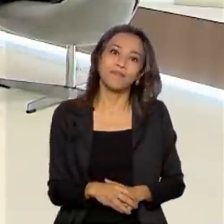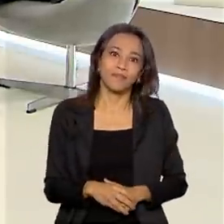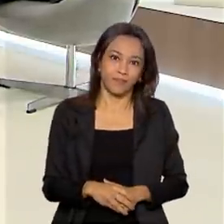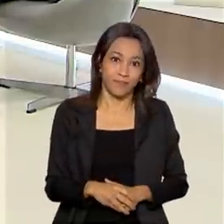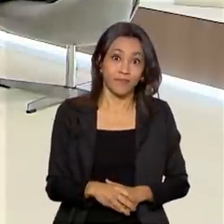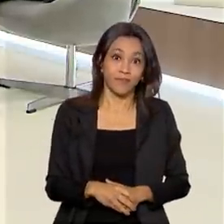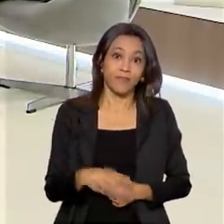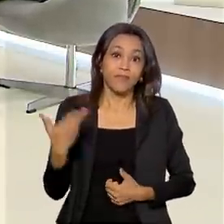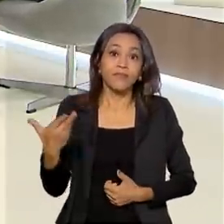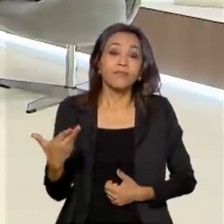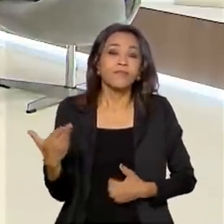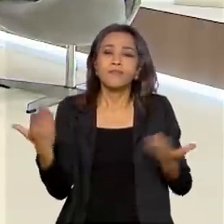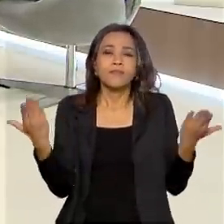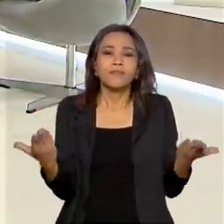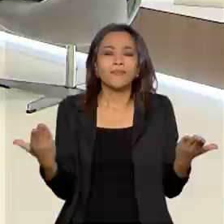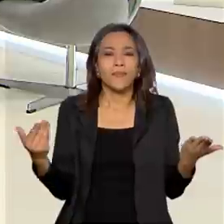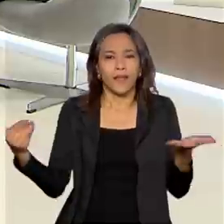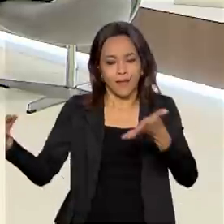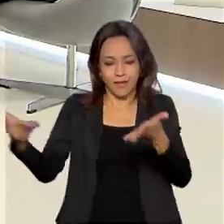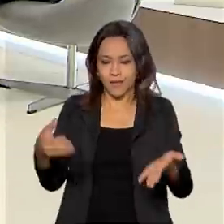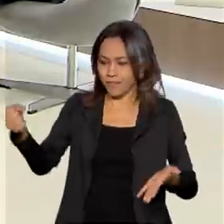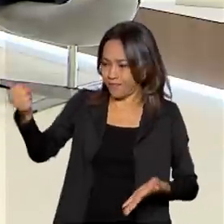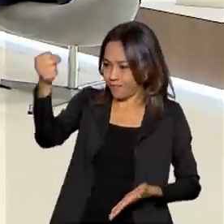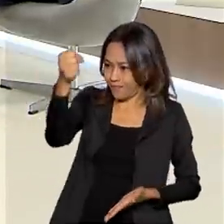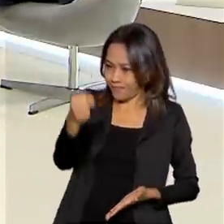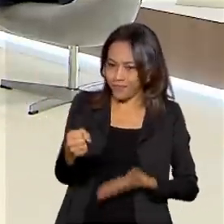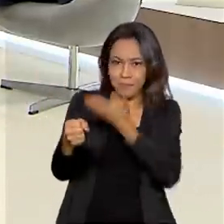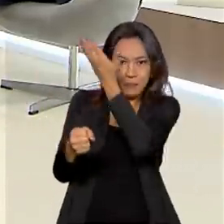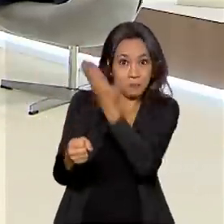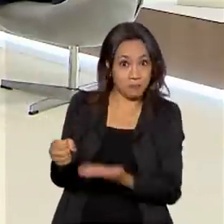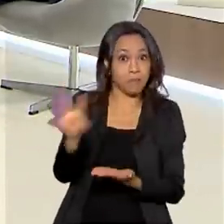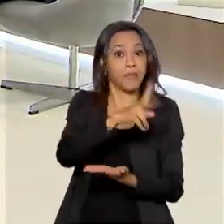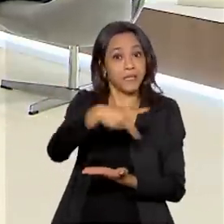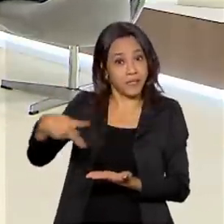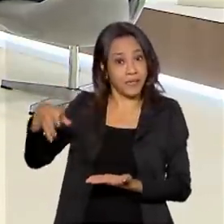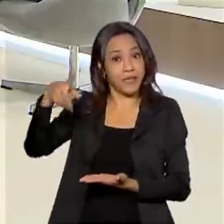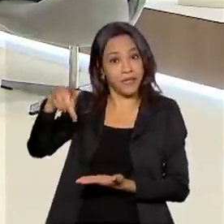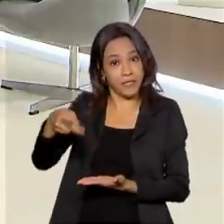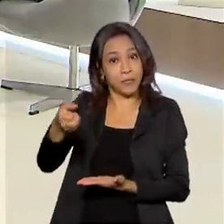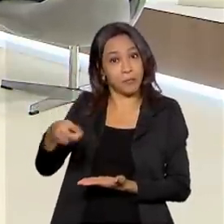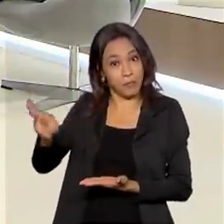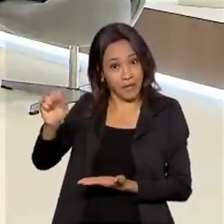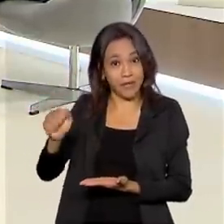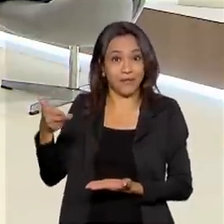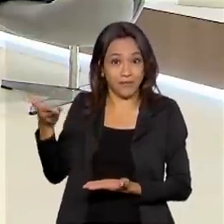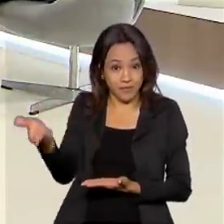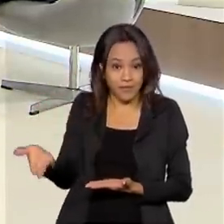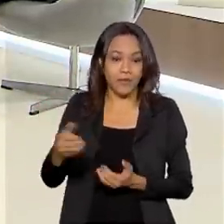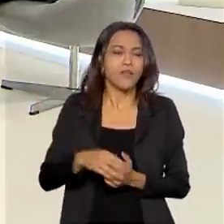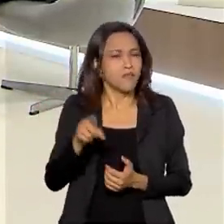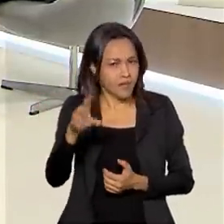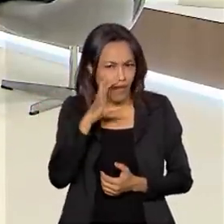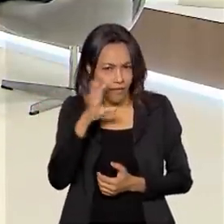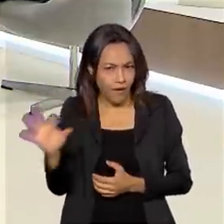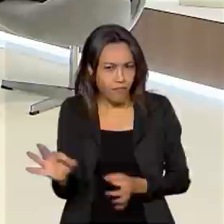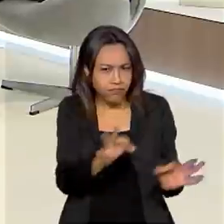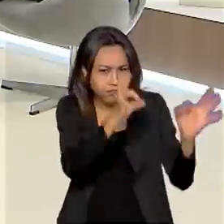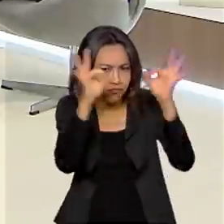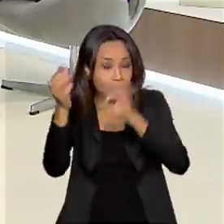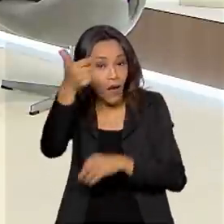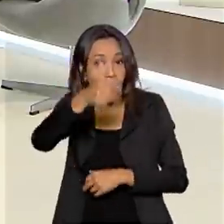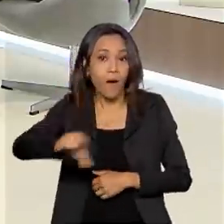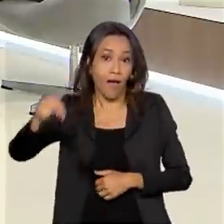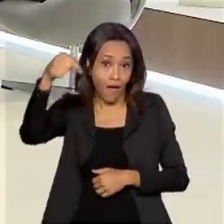O Brasil em Pauta recebeu nesta edição o presidente do Ibram, Pedro Mastrobuono. Se você quiser rever esta ou outras